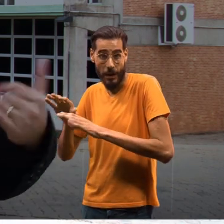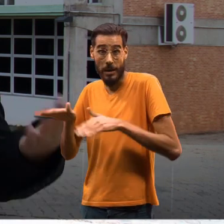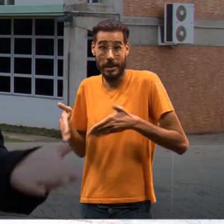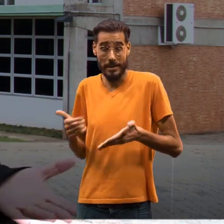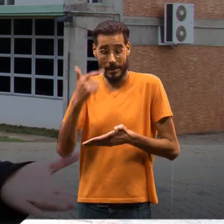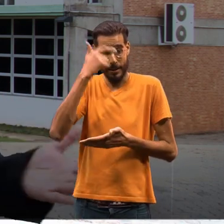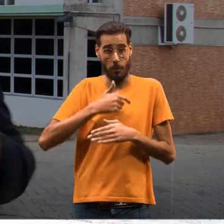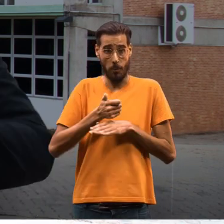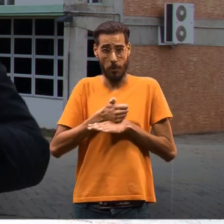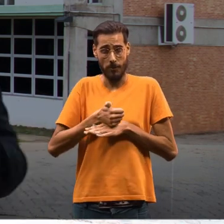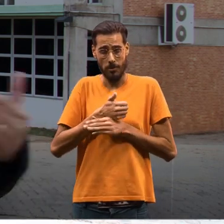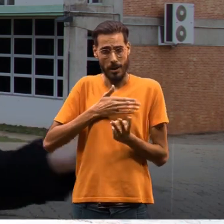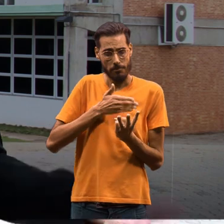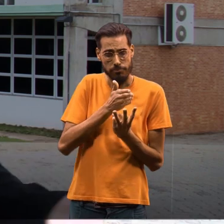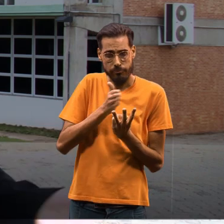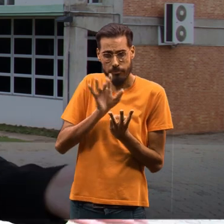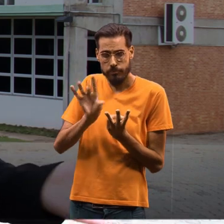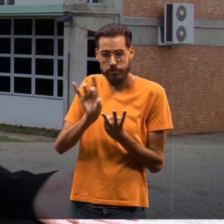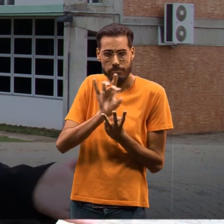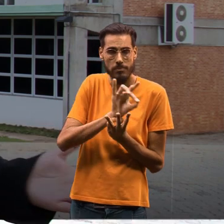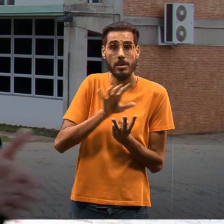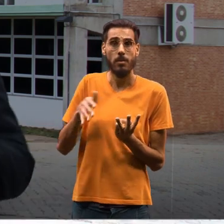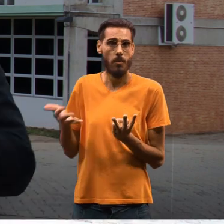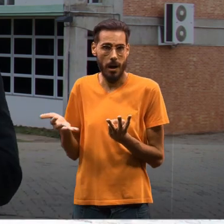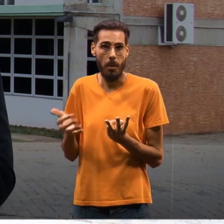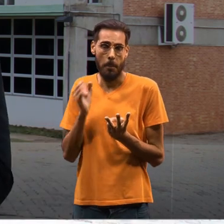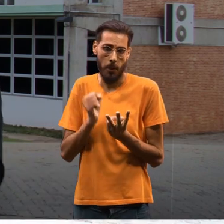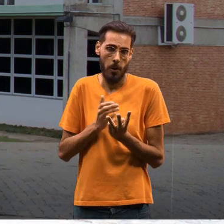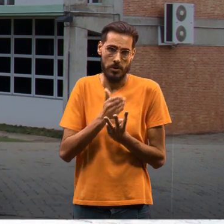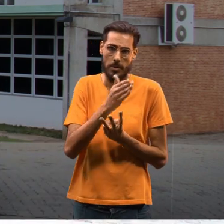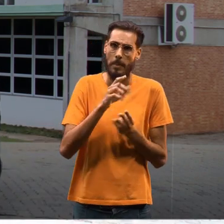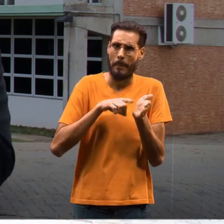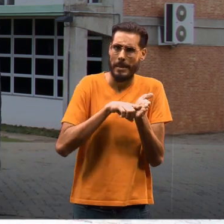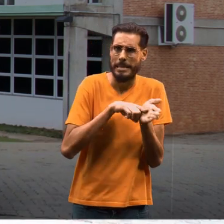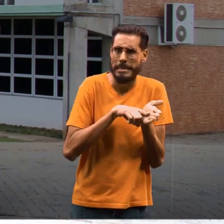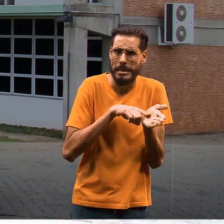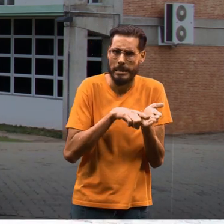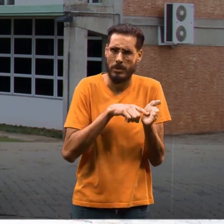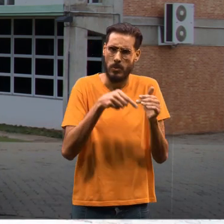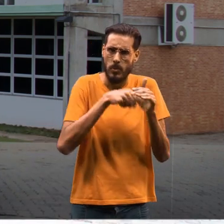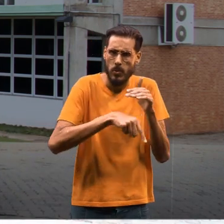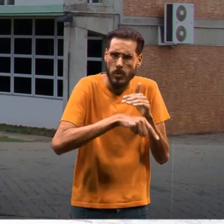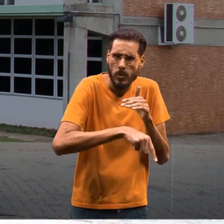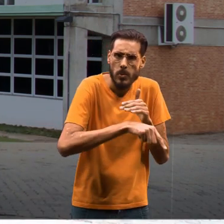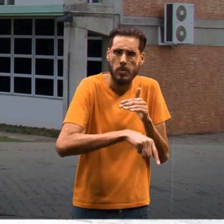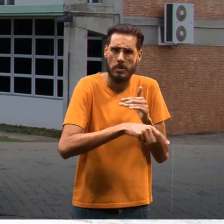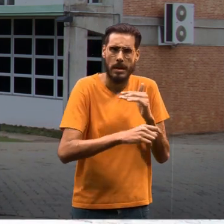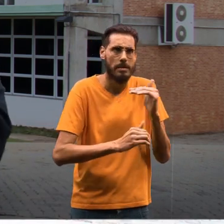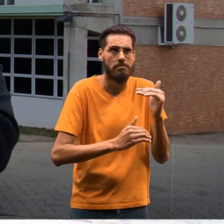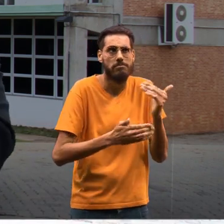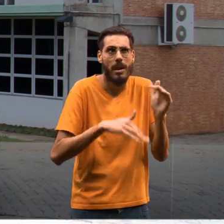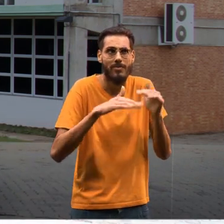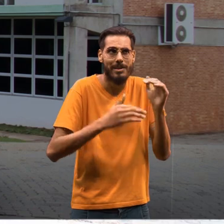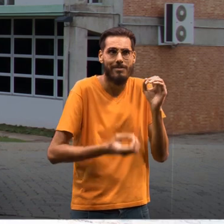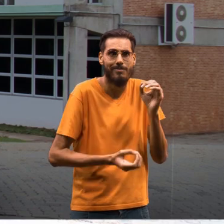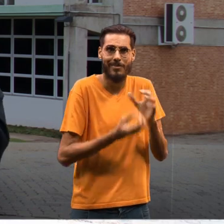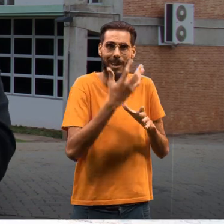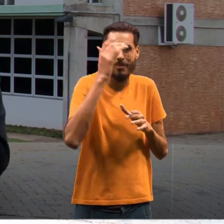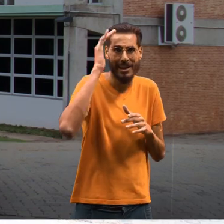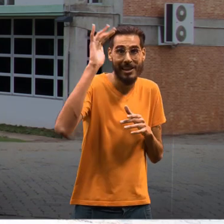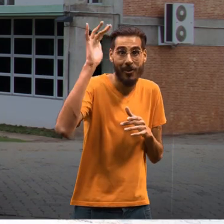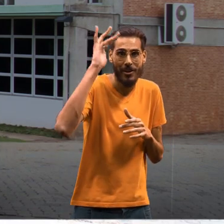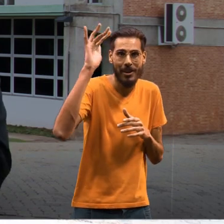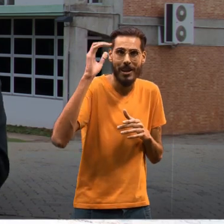Então, o profissional, ele tem essas três opções. Ele vai ser um pesquisador, vai se aprofundar e vai desenvolver, de repente,